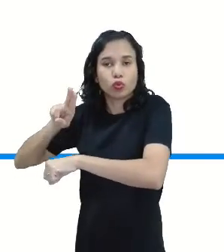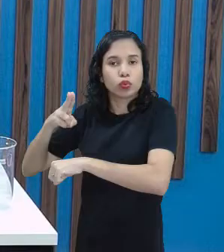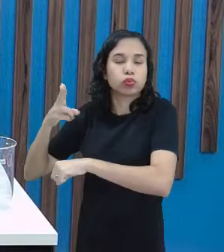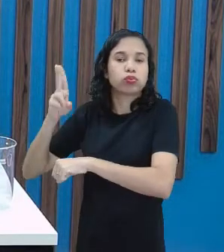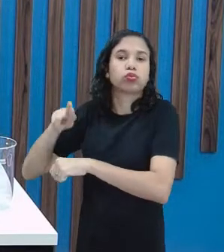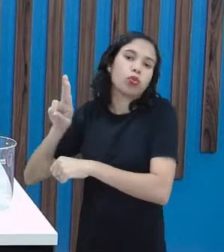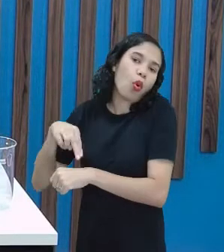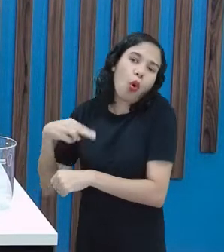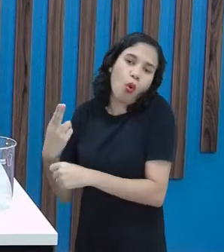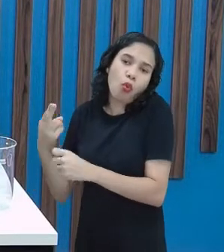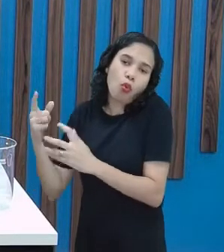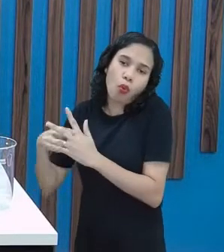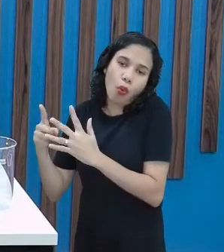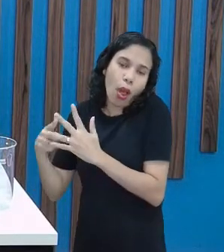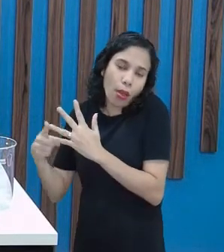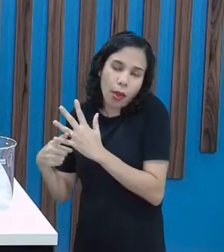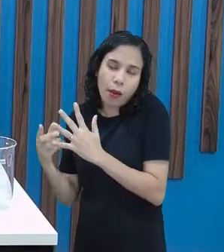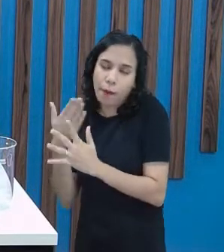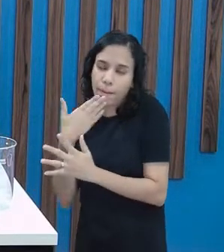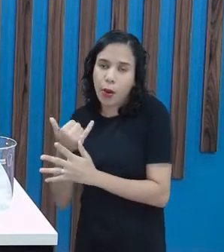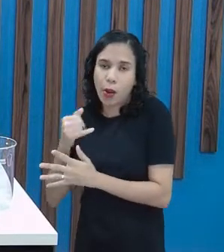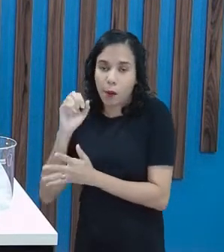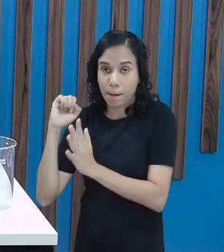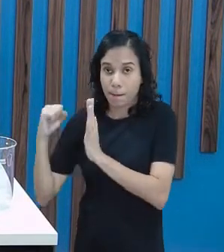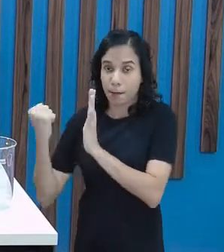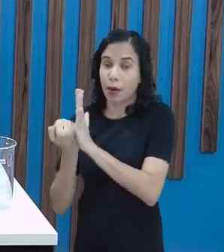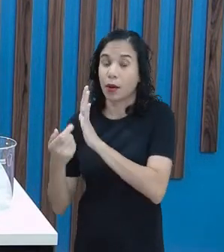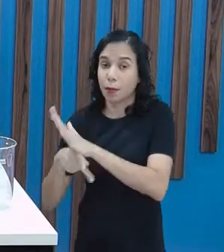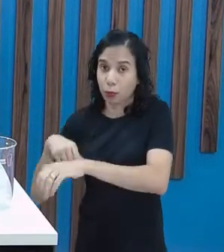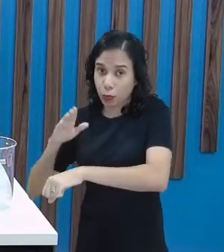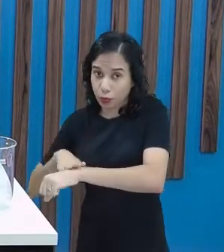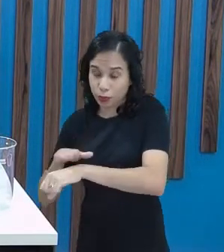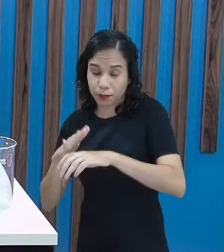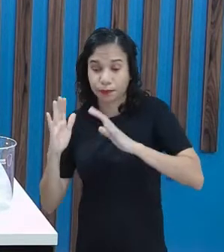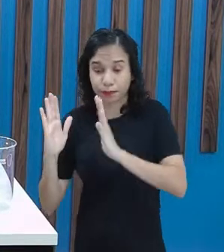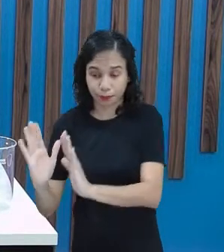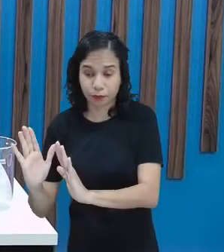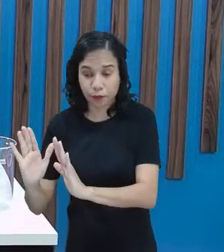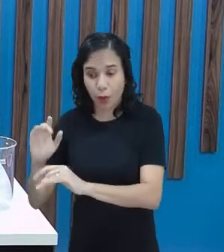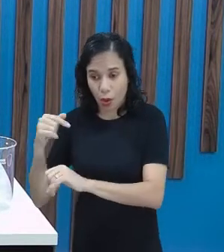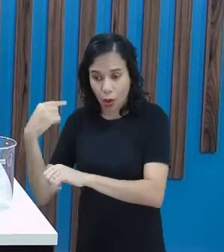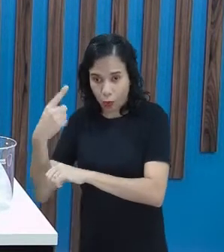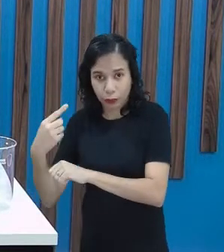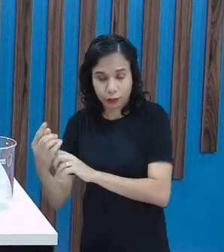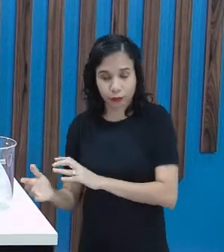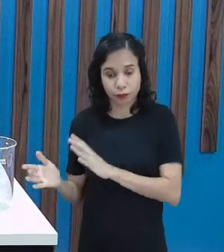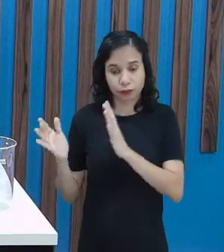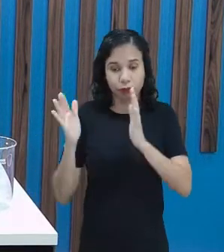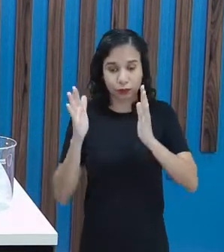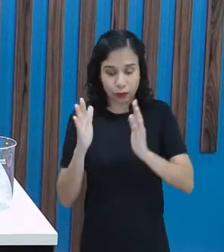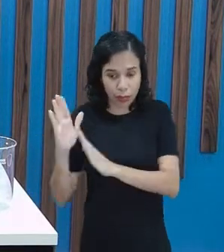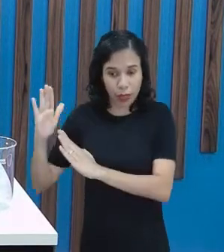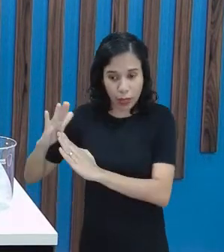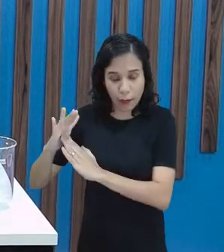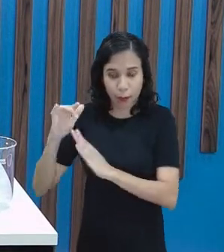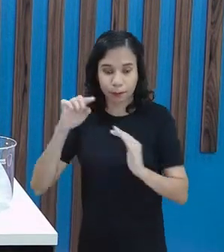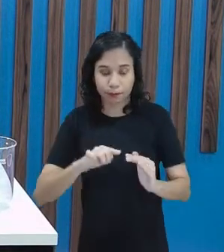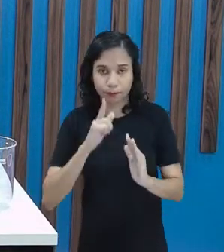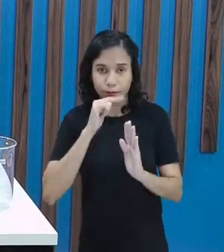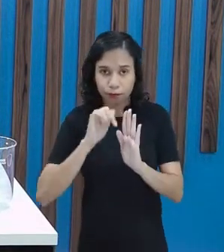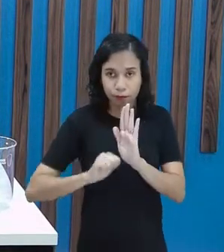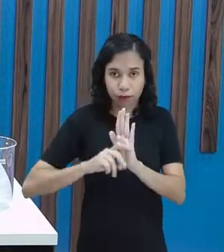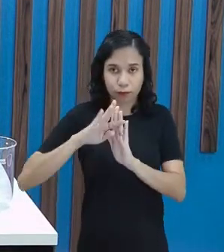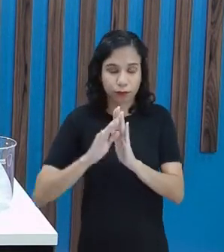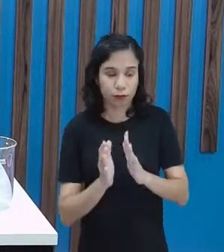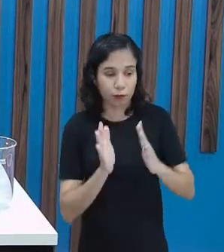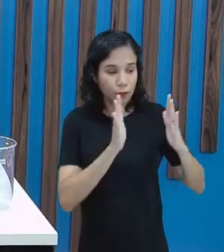como calendário para marcar a medida de tempo. E a grandeza, comprimento.